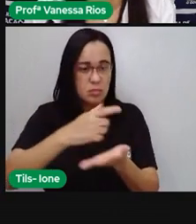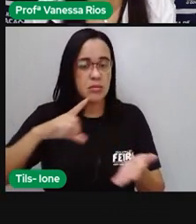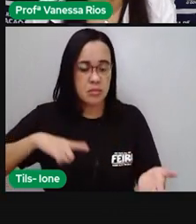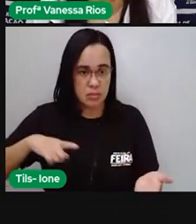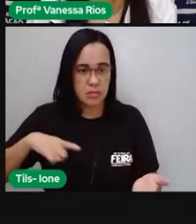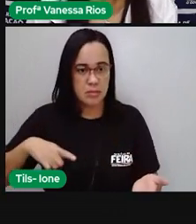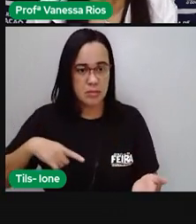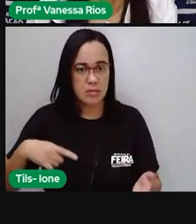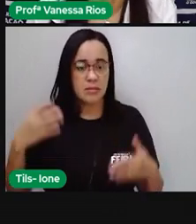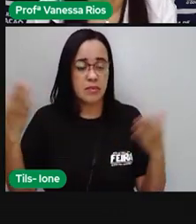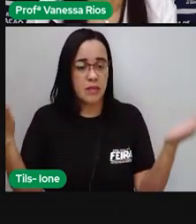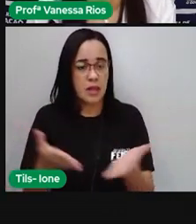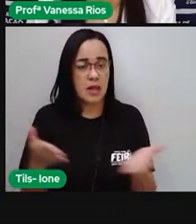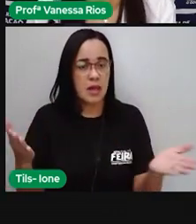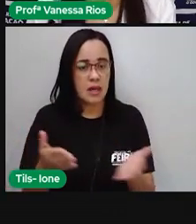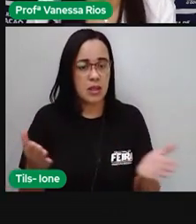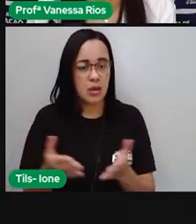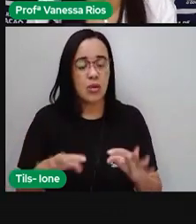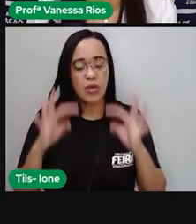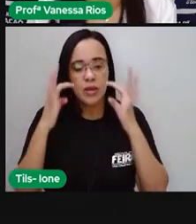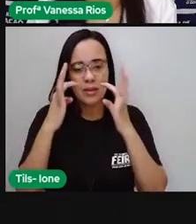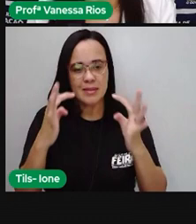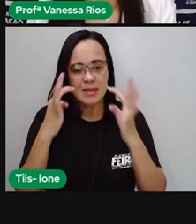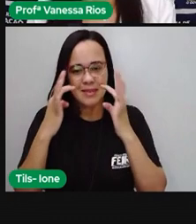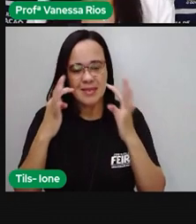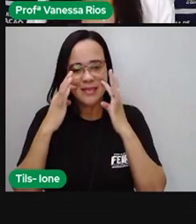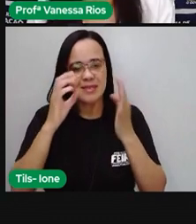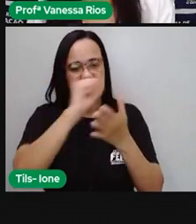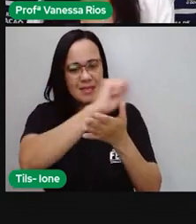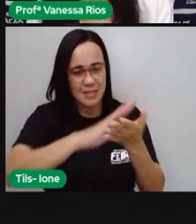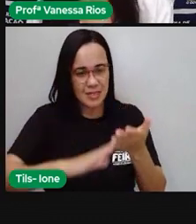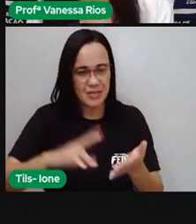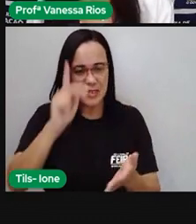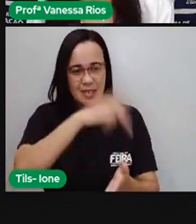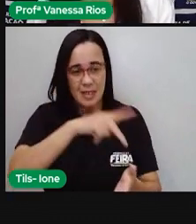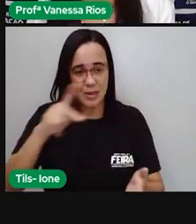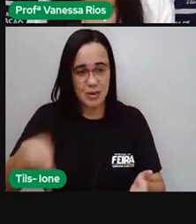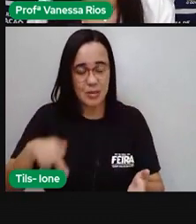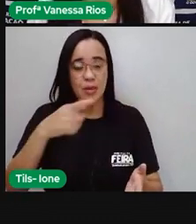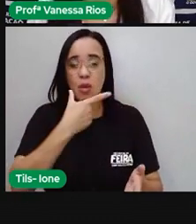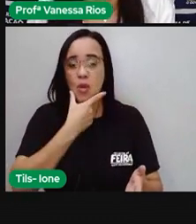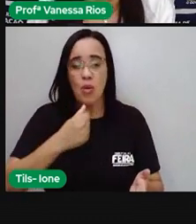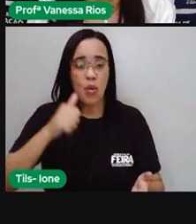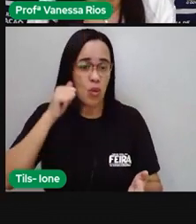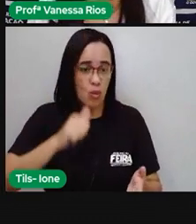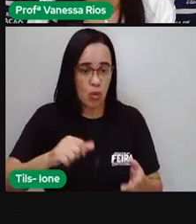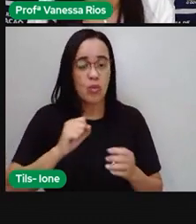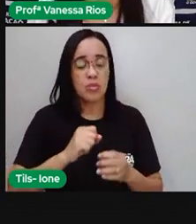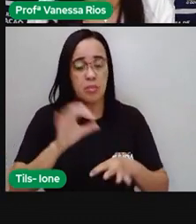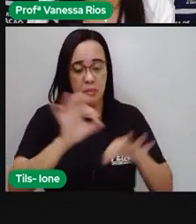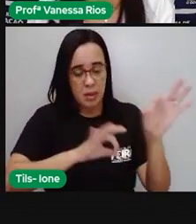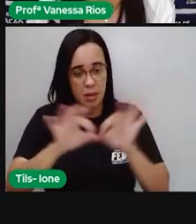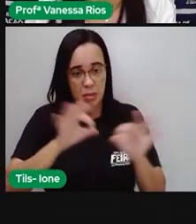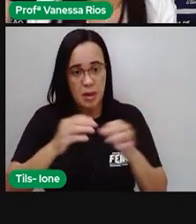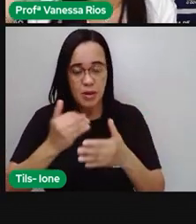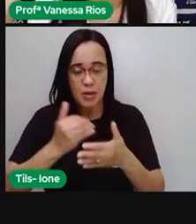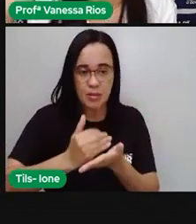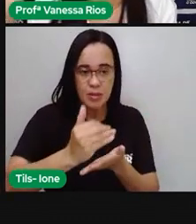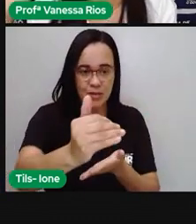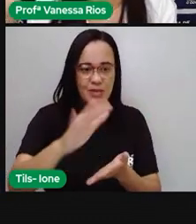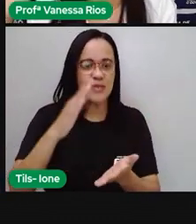bastante atenção na atividade que a sua prova ou seu professor preparou para dar continuidade a essa aula.